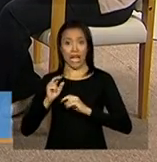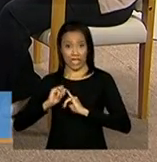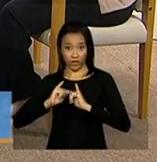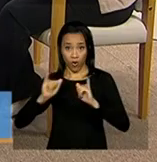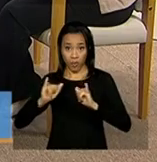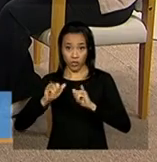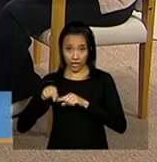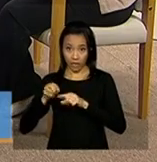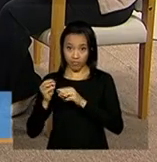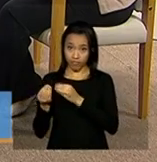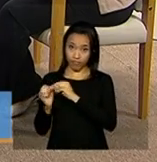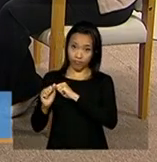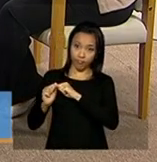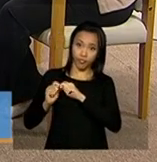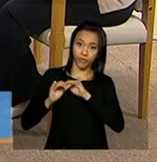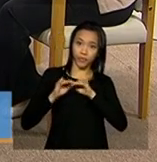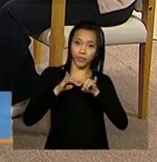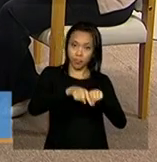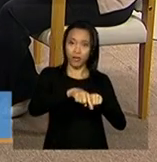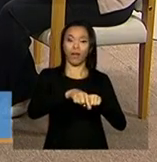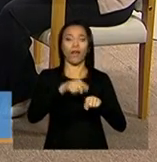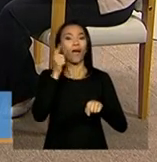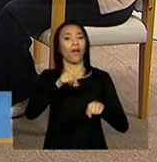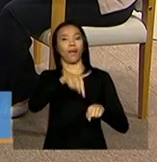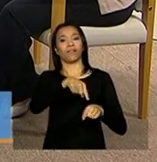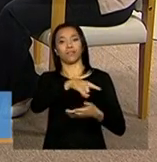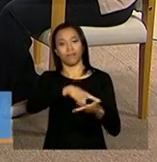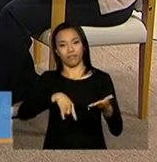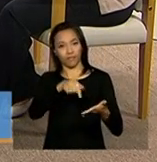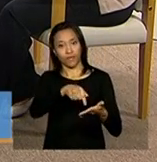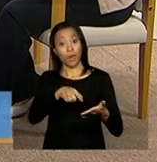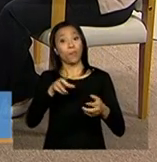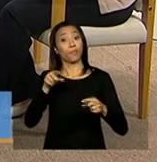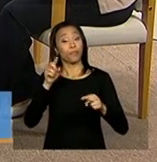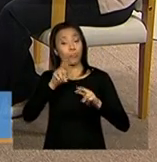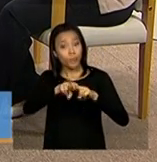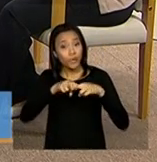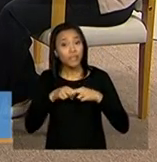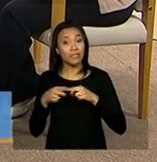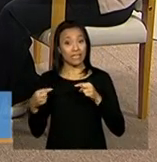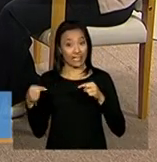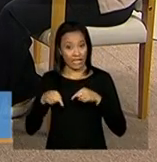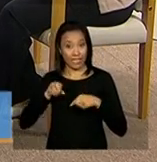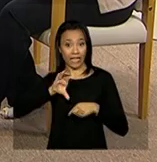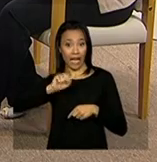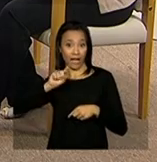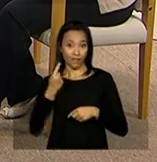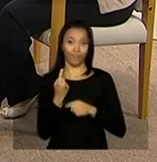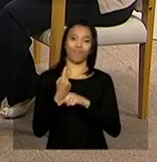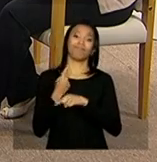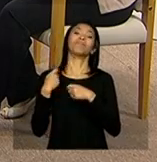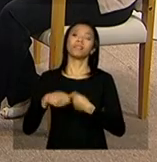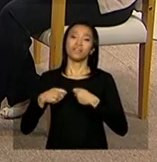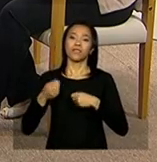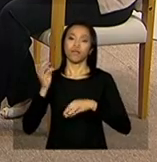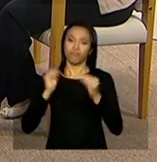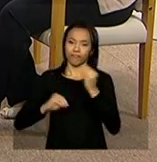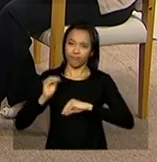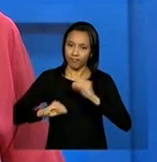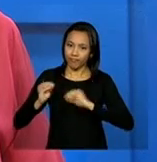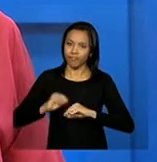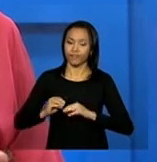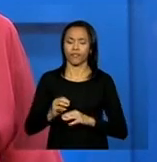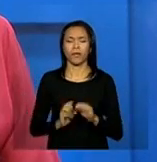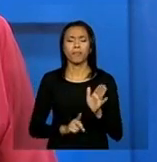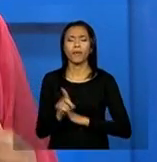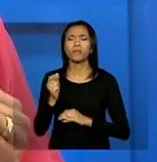para o Censo Suas. Daí a importância do Cadastro Suas ser adequadamente preenchido. Só para ficar bem